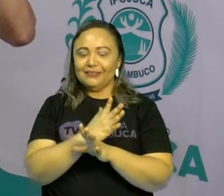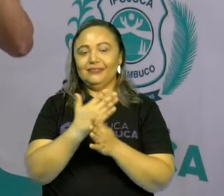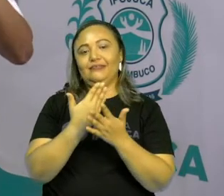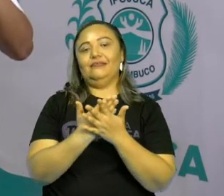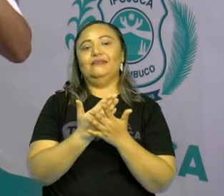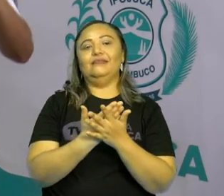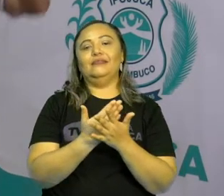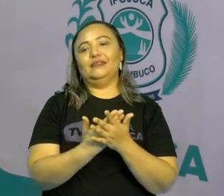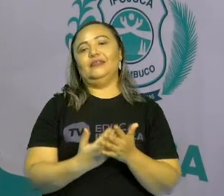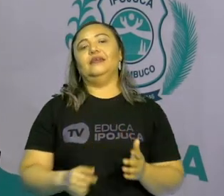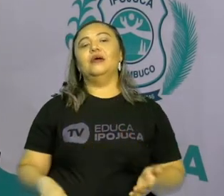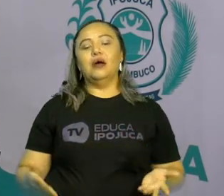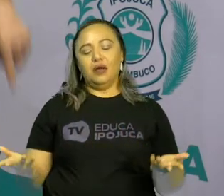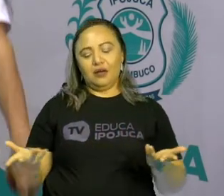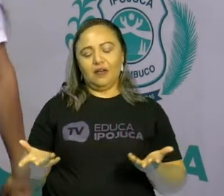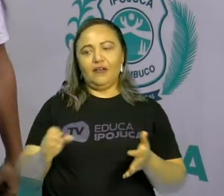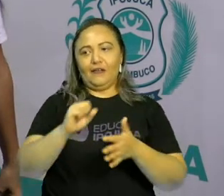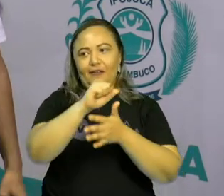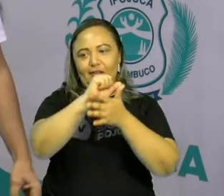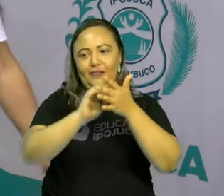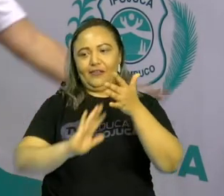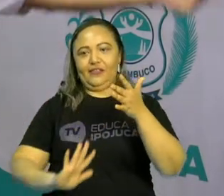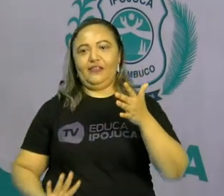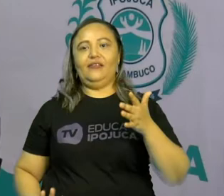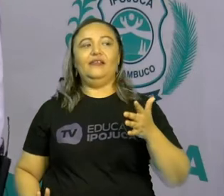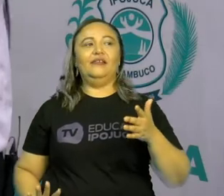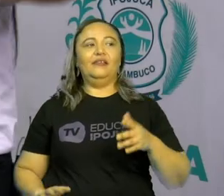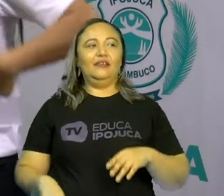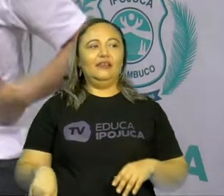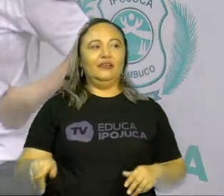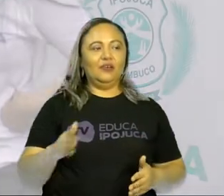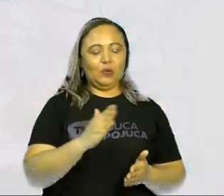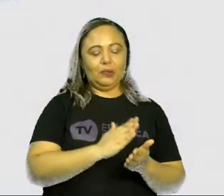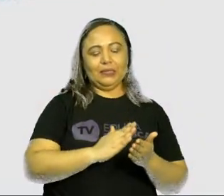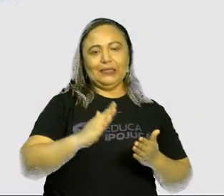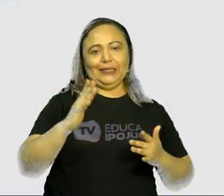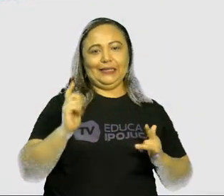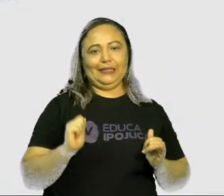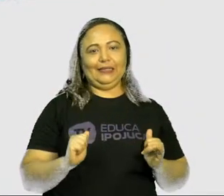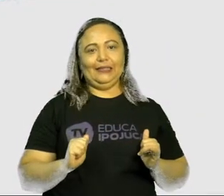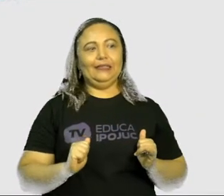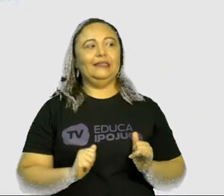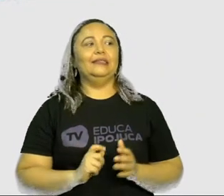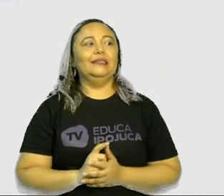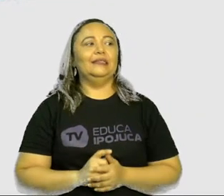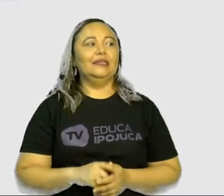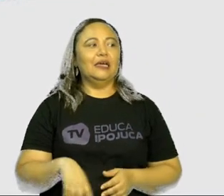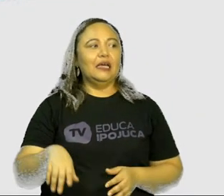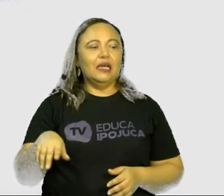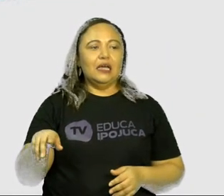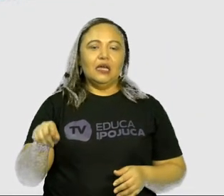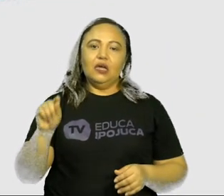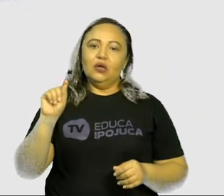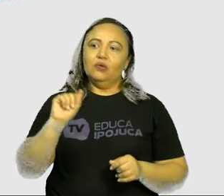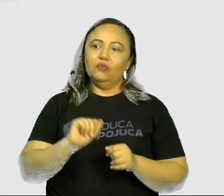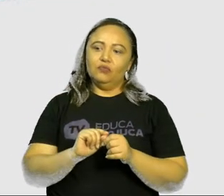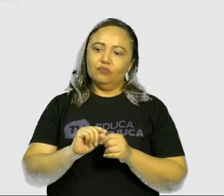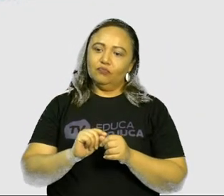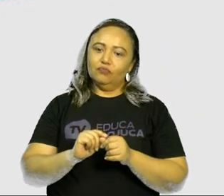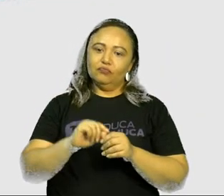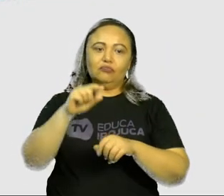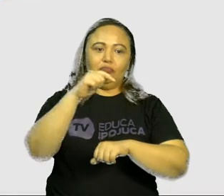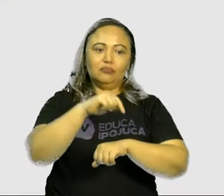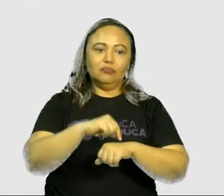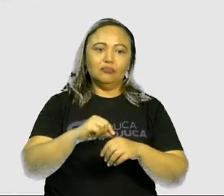nós temos um desafio para você fazer aí na sua casa. Vamos lá para o desafio de hoje? Vamos traçar uma linha do